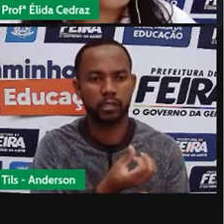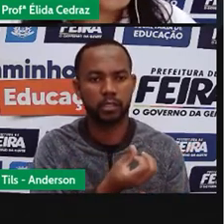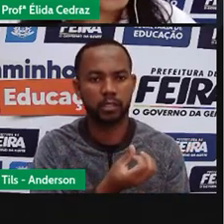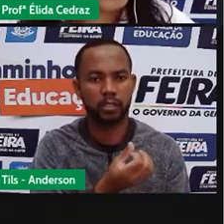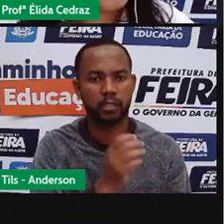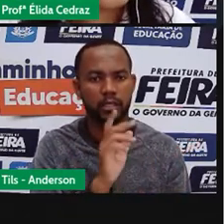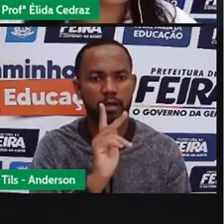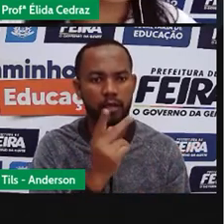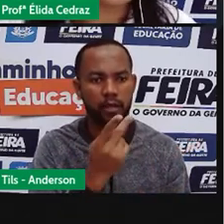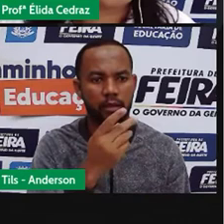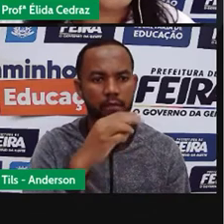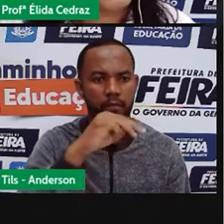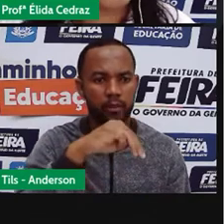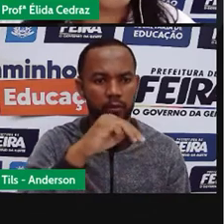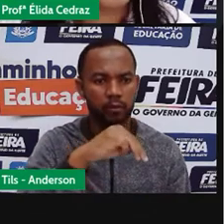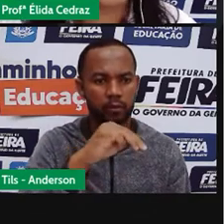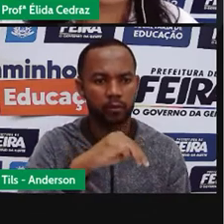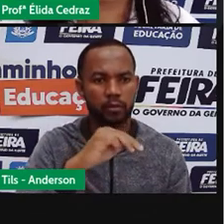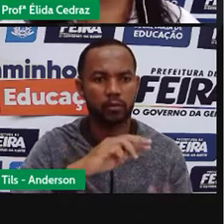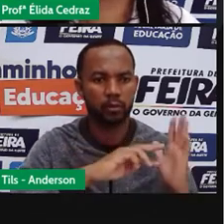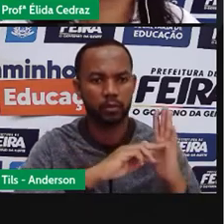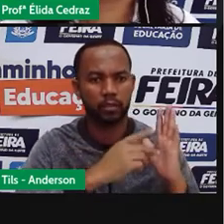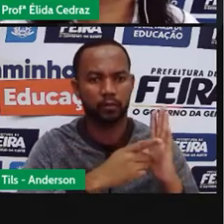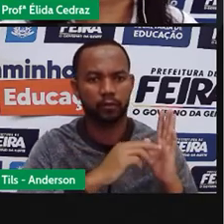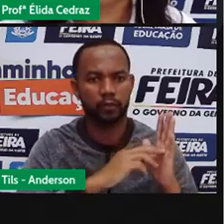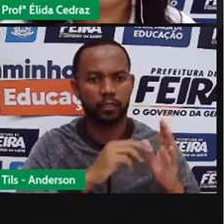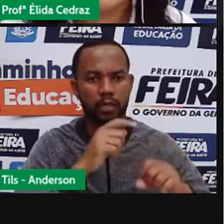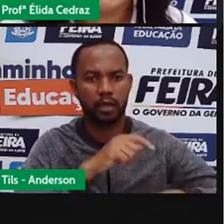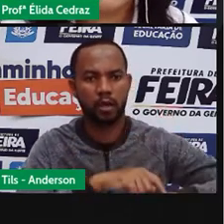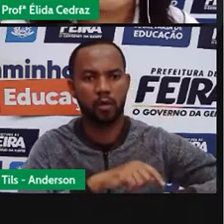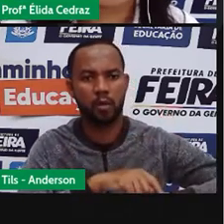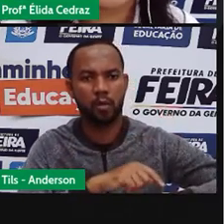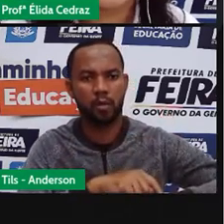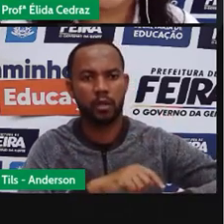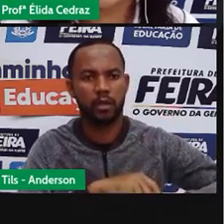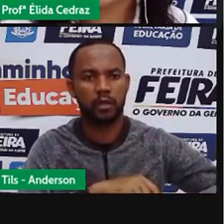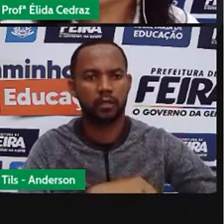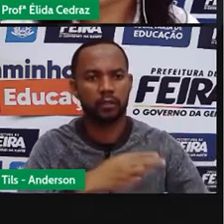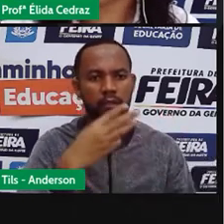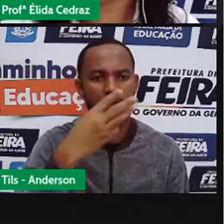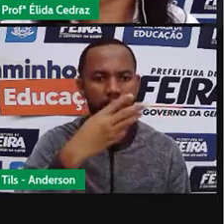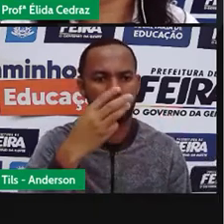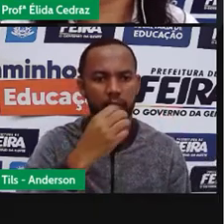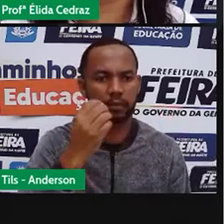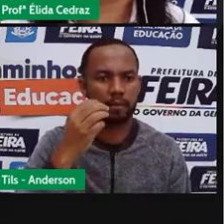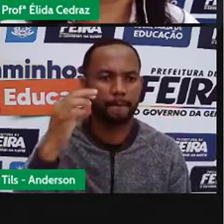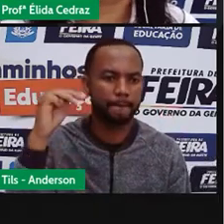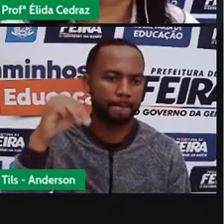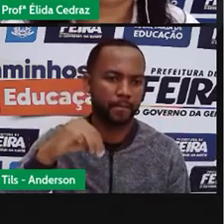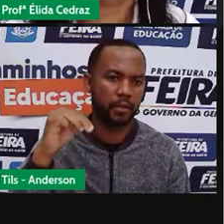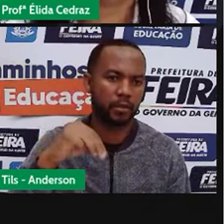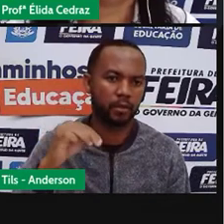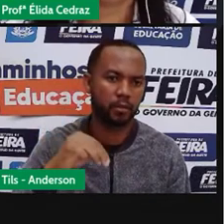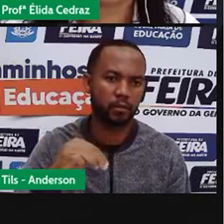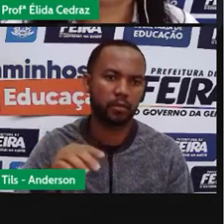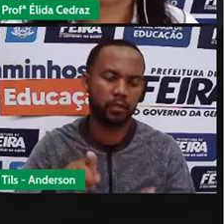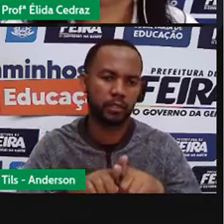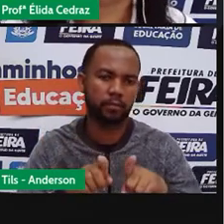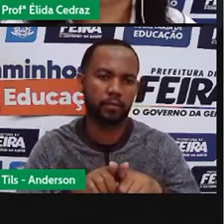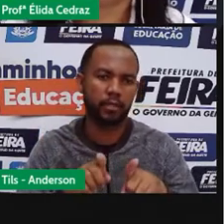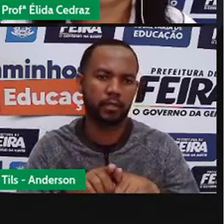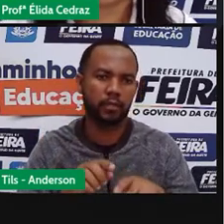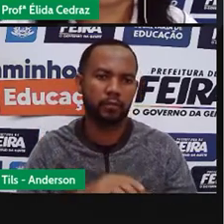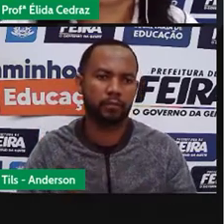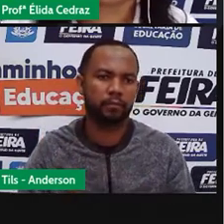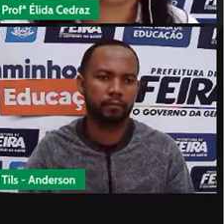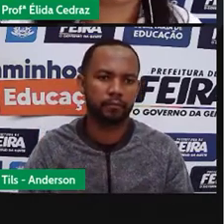minúsculo que significa hora e 30 min M I N que é a abreviação